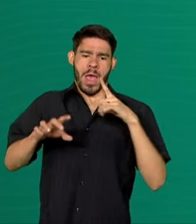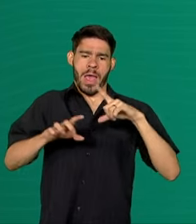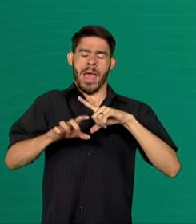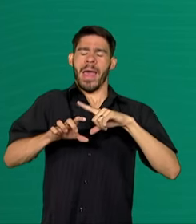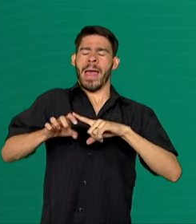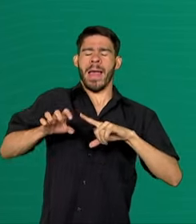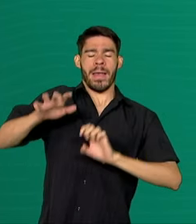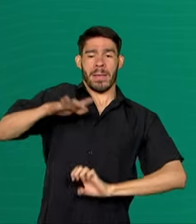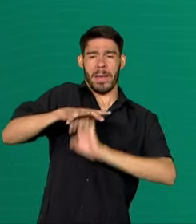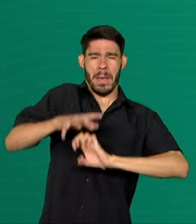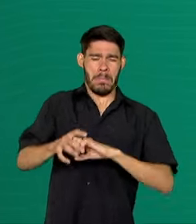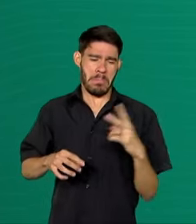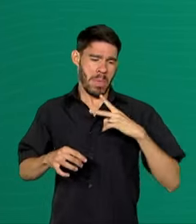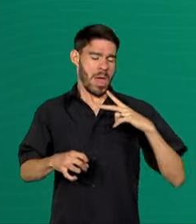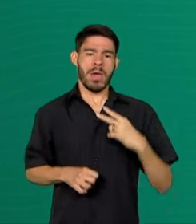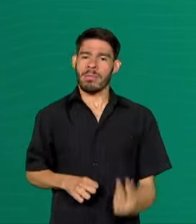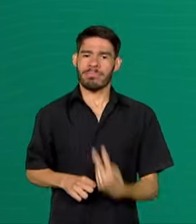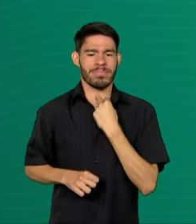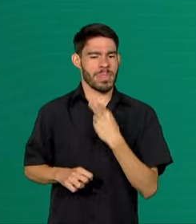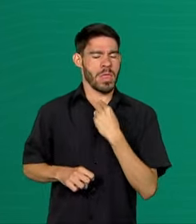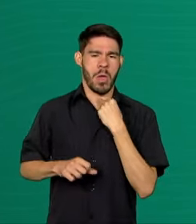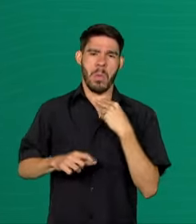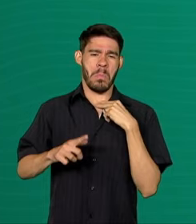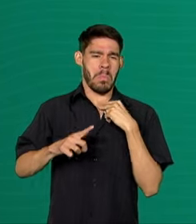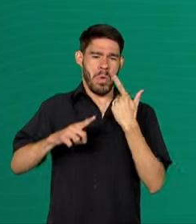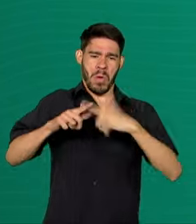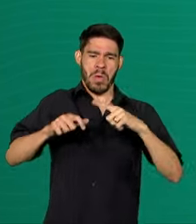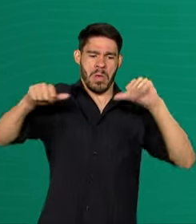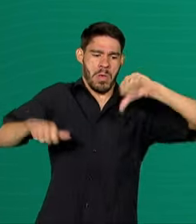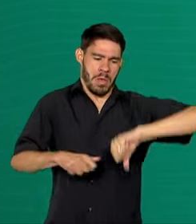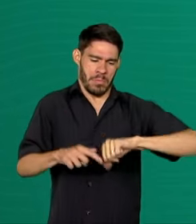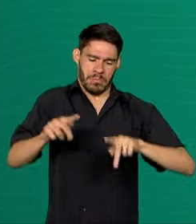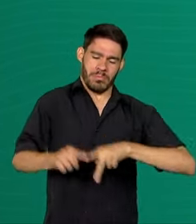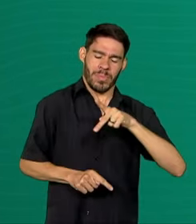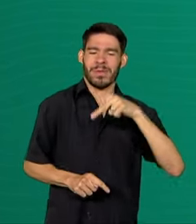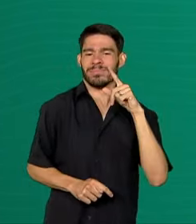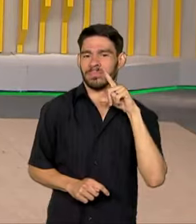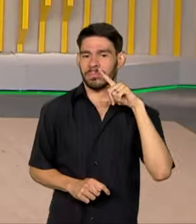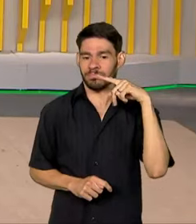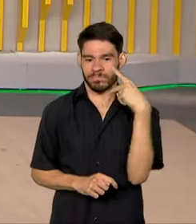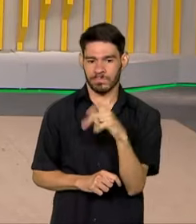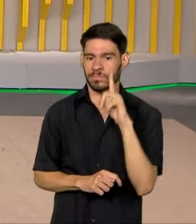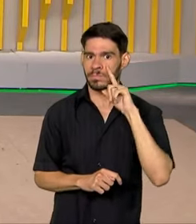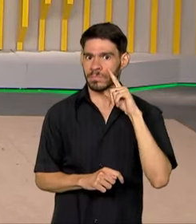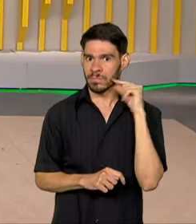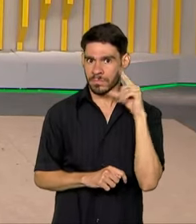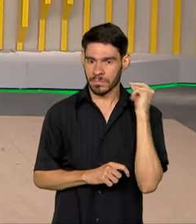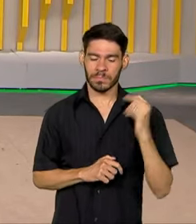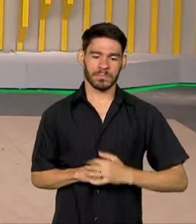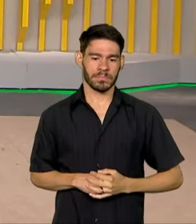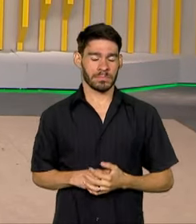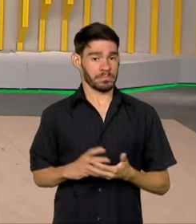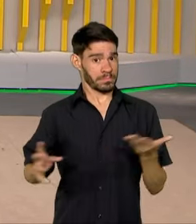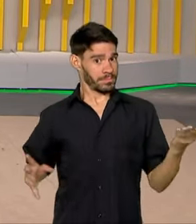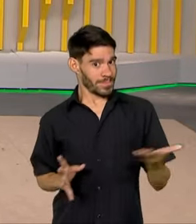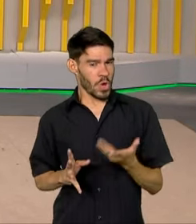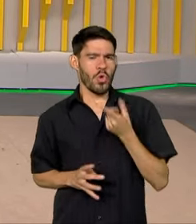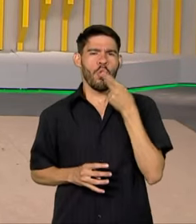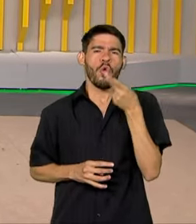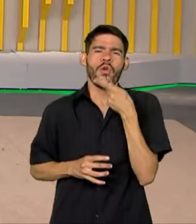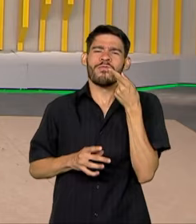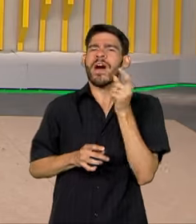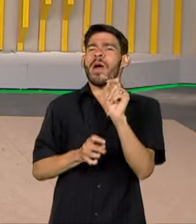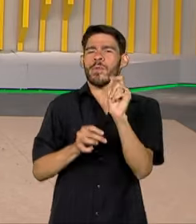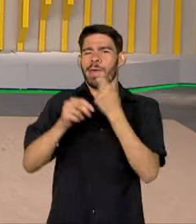privada não pode trazer um transtorno maior do que trouxe a população de Maceió. E agora vamos falar de